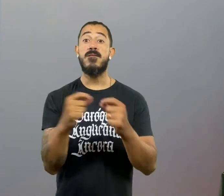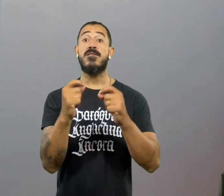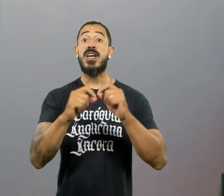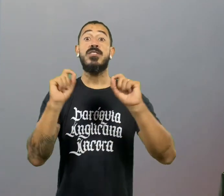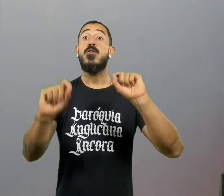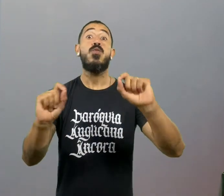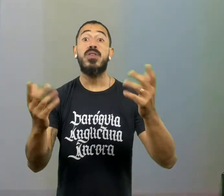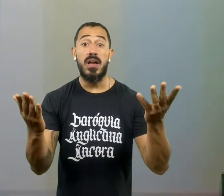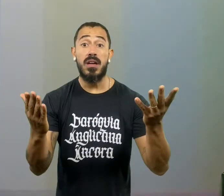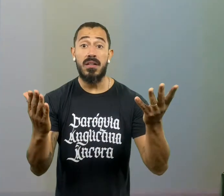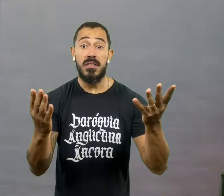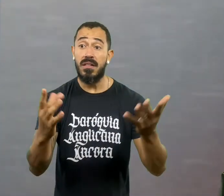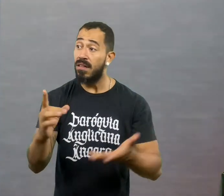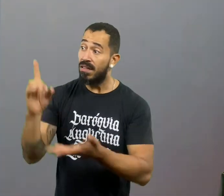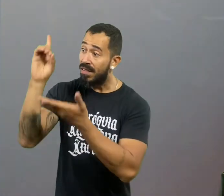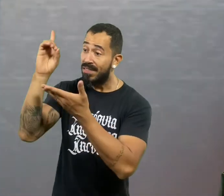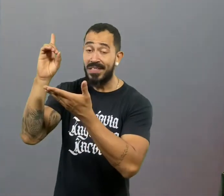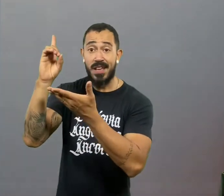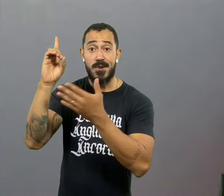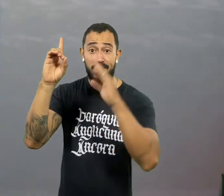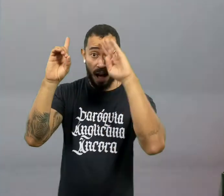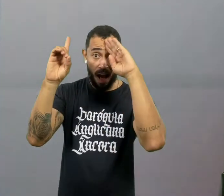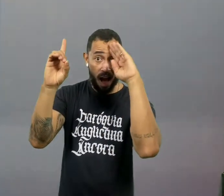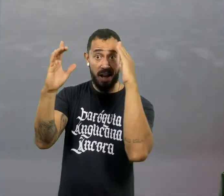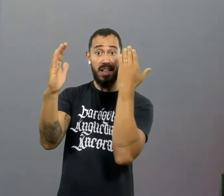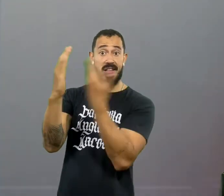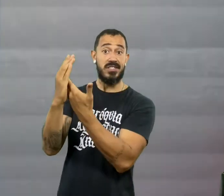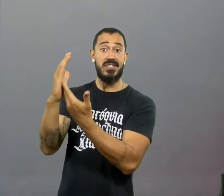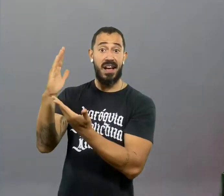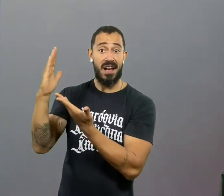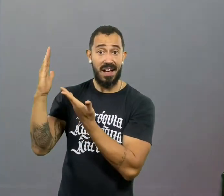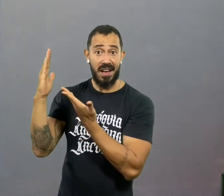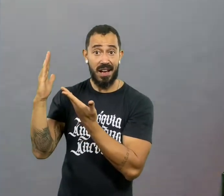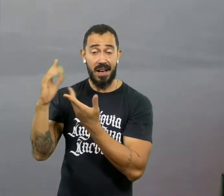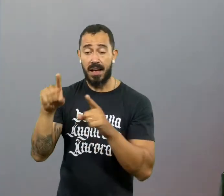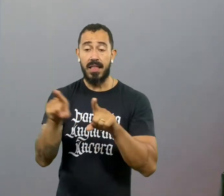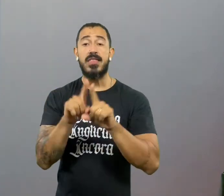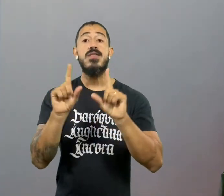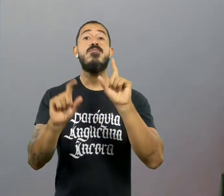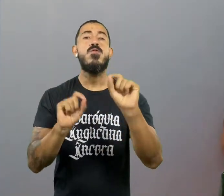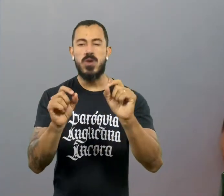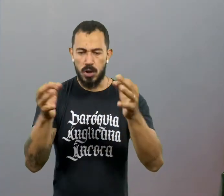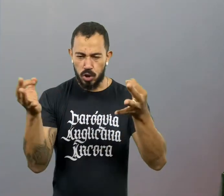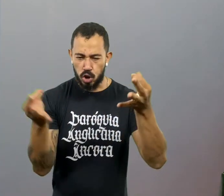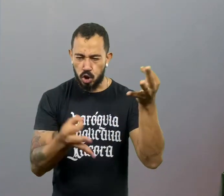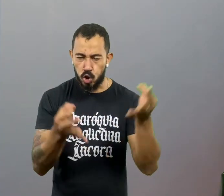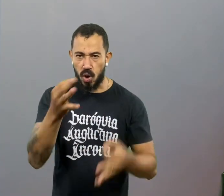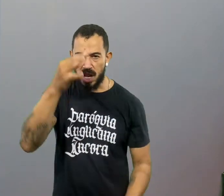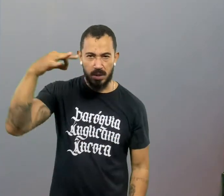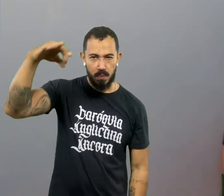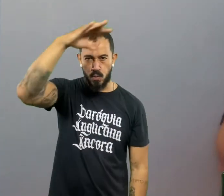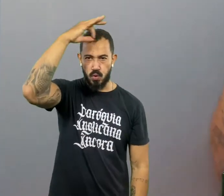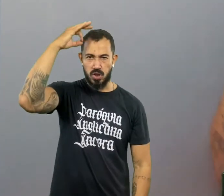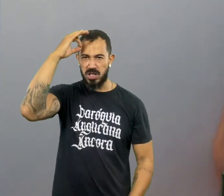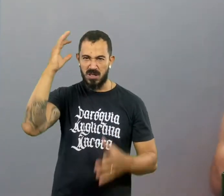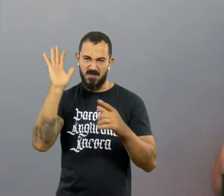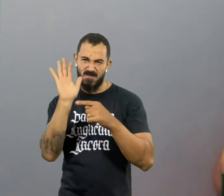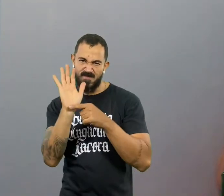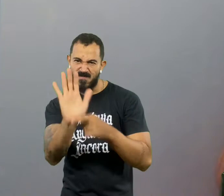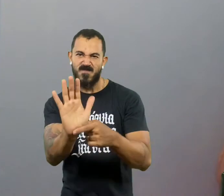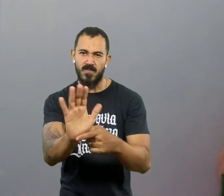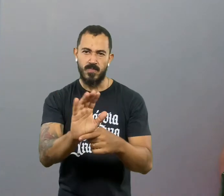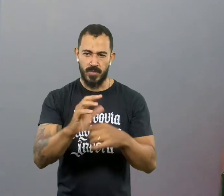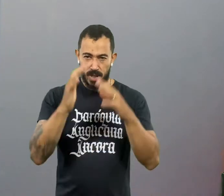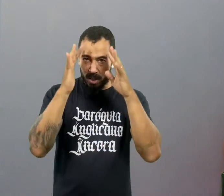Sabe? É preciso acreditar em Deus, acreditar nos julgamentos, no poder do Espírito Santo, e ir lá e empregar toda essa